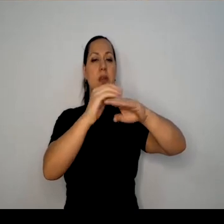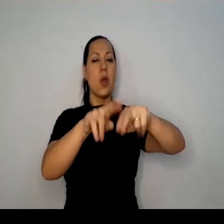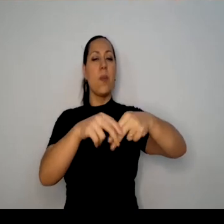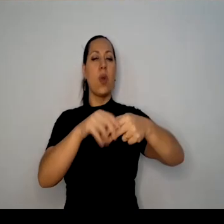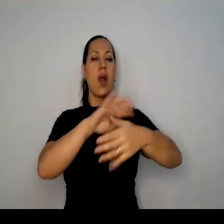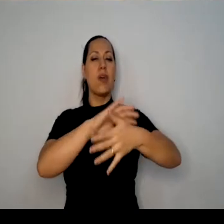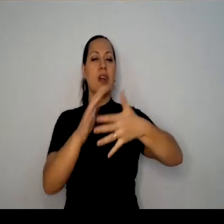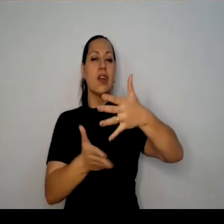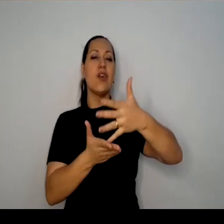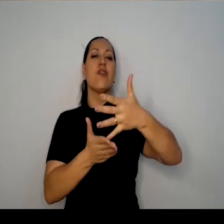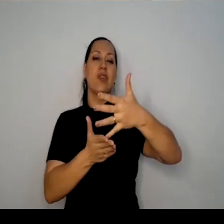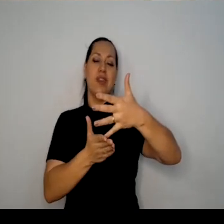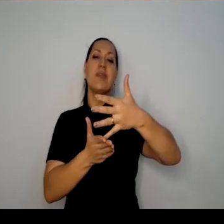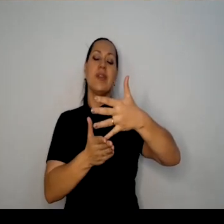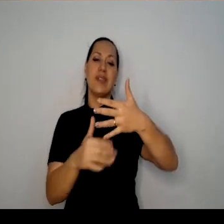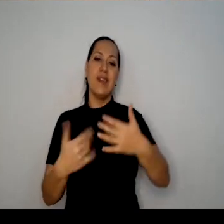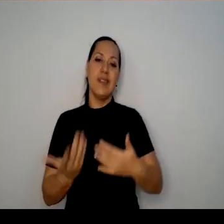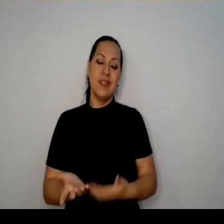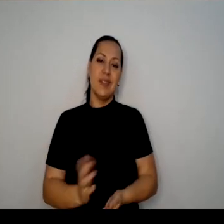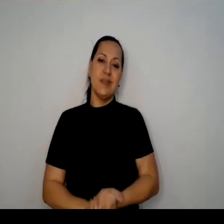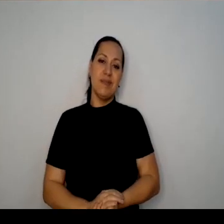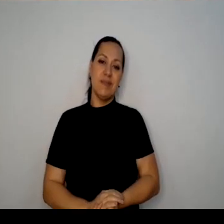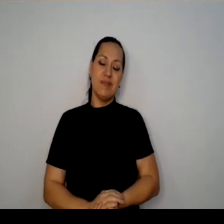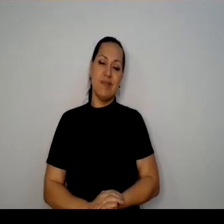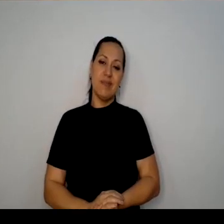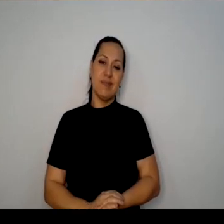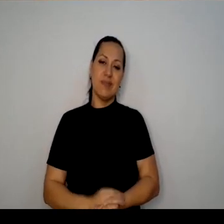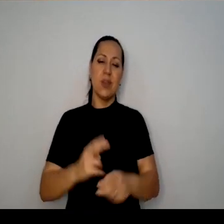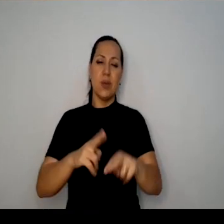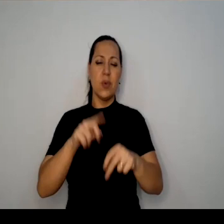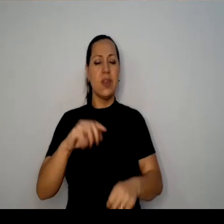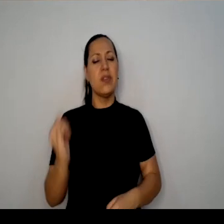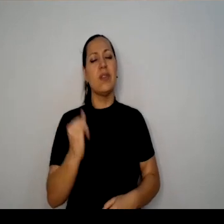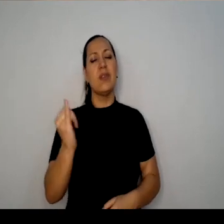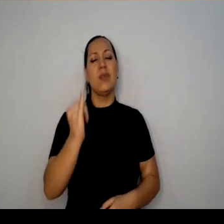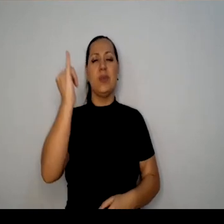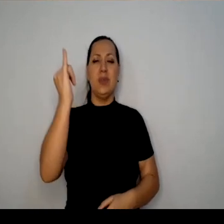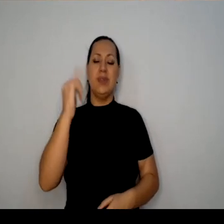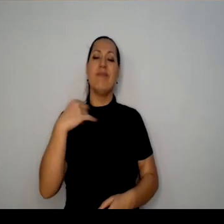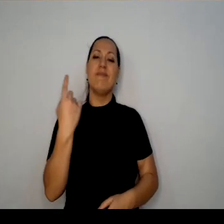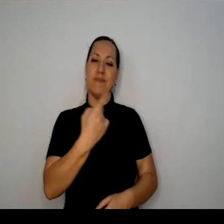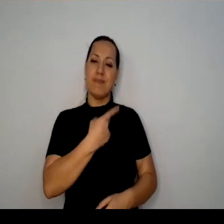Então, isso é muito importante para a gente nesse momento que a gente está vivendo.